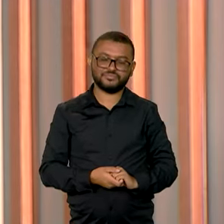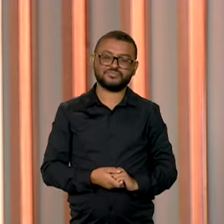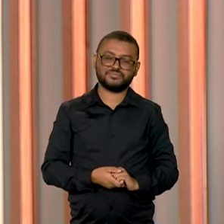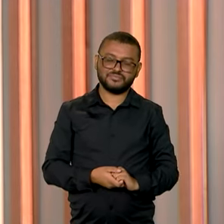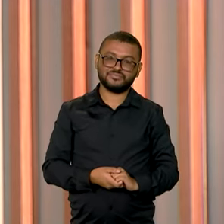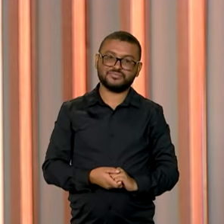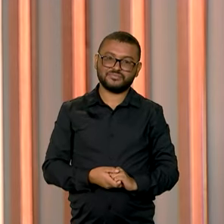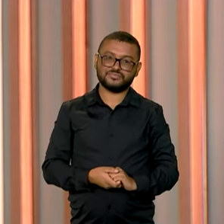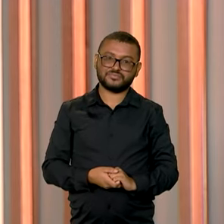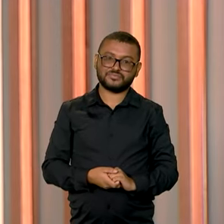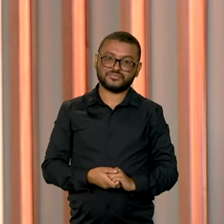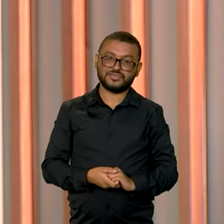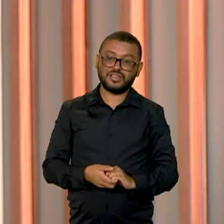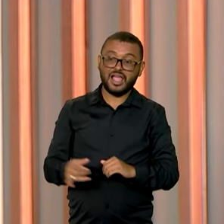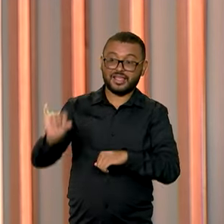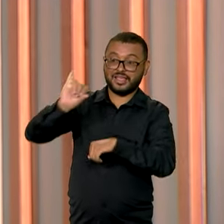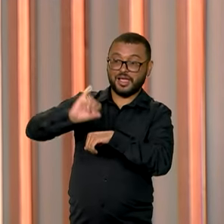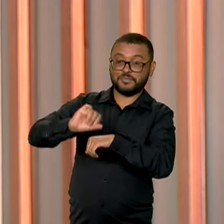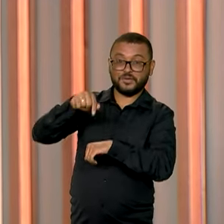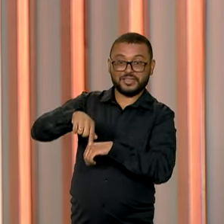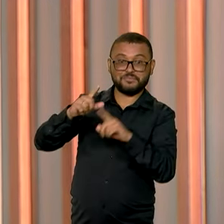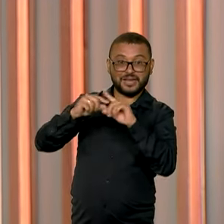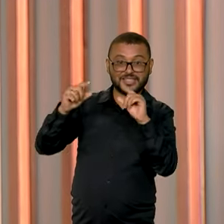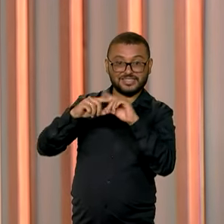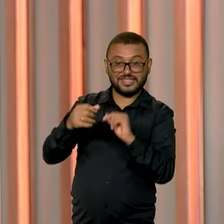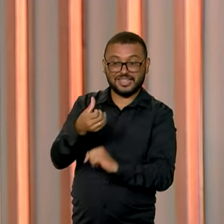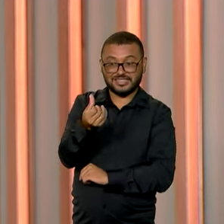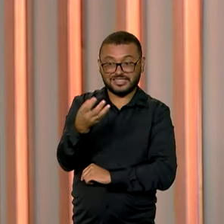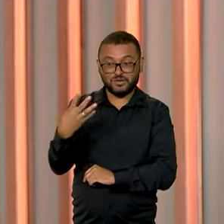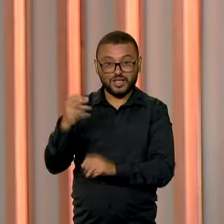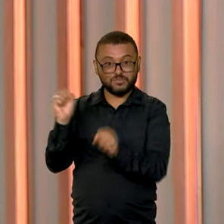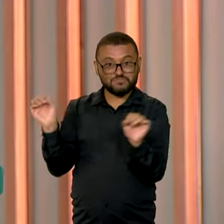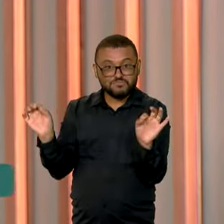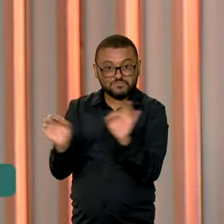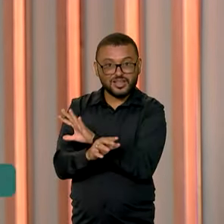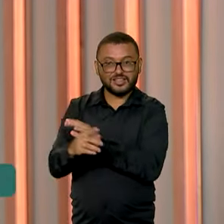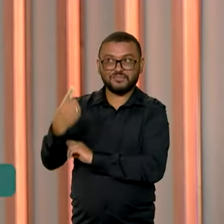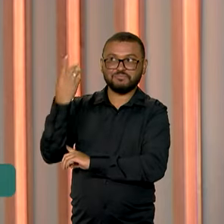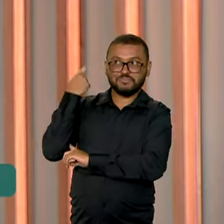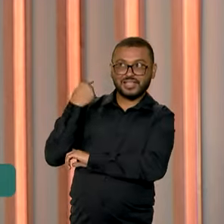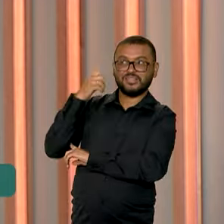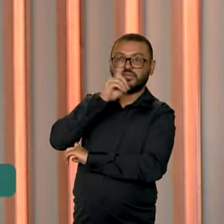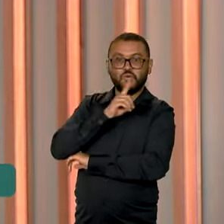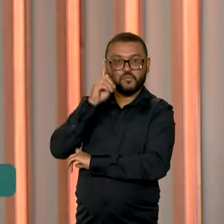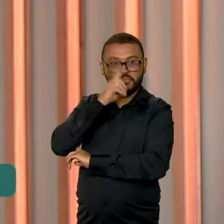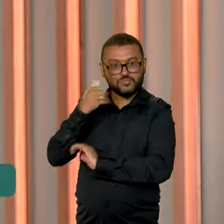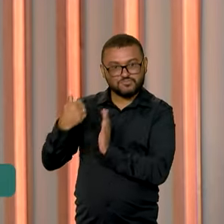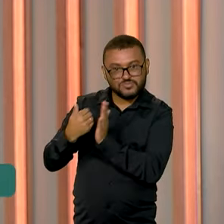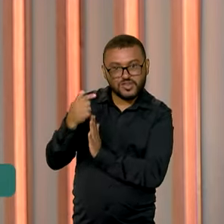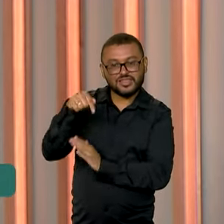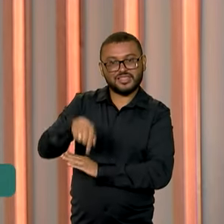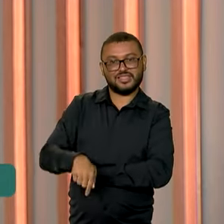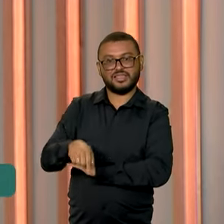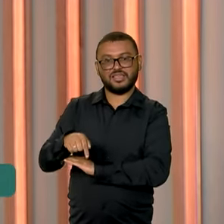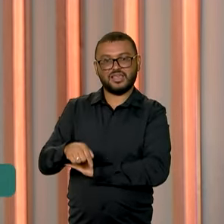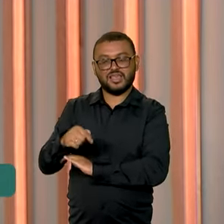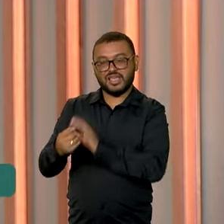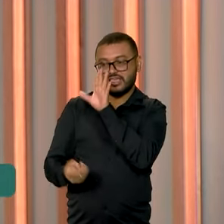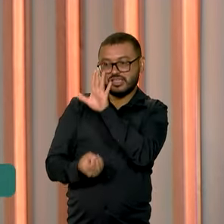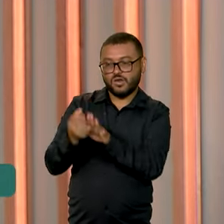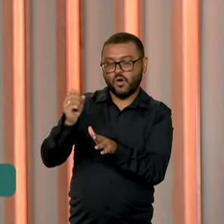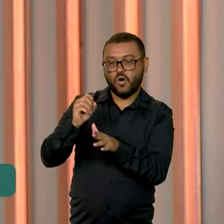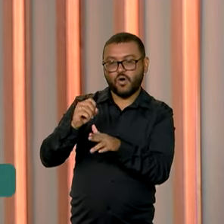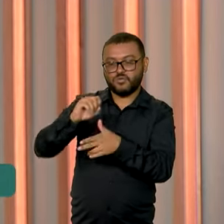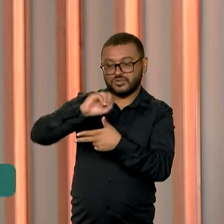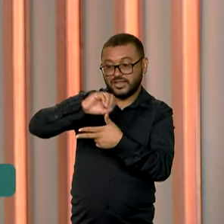E a nossa capital, Brasília, completou 64 anos no último domingo. Desde que foi inaugurada, a Praça dos